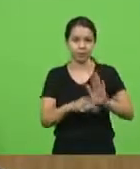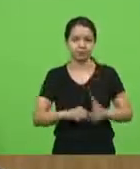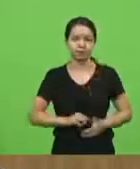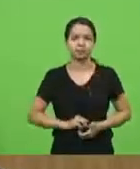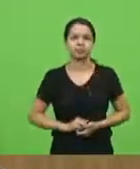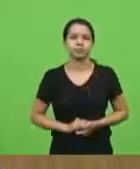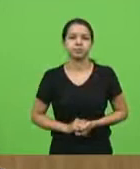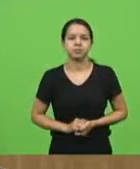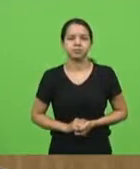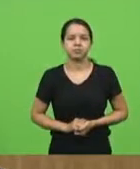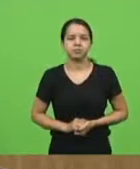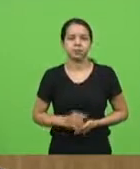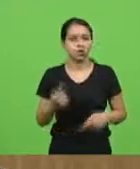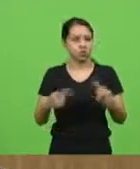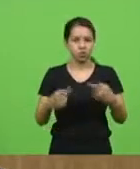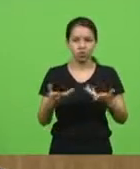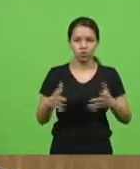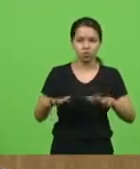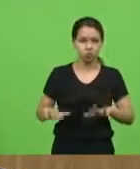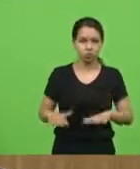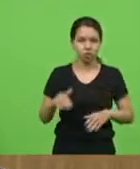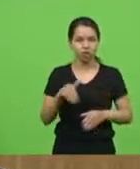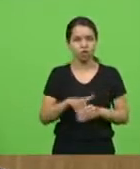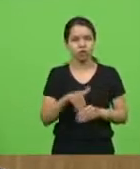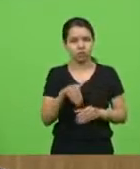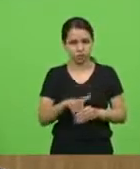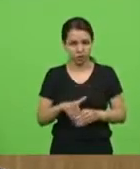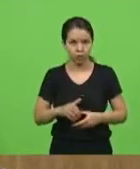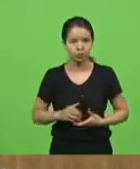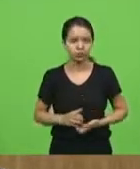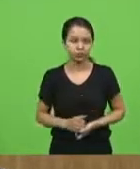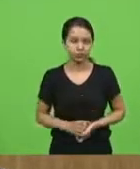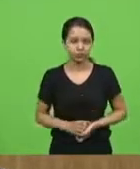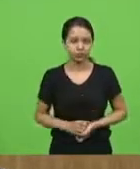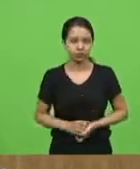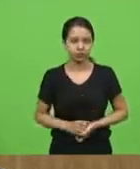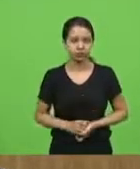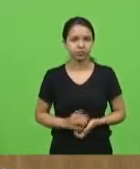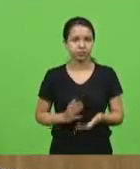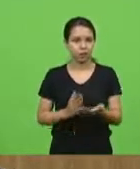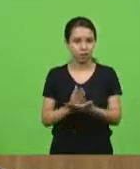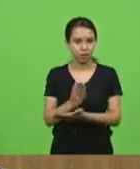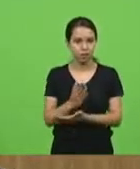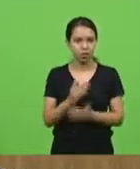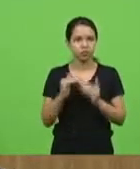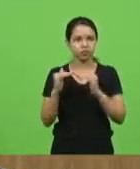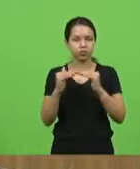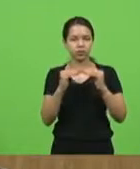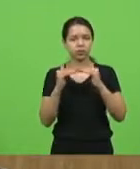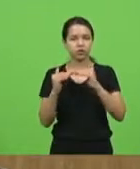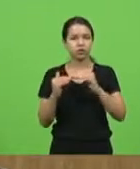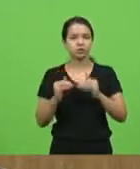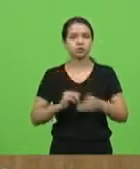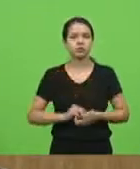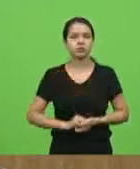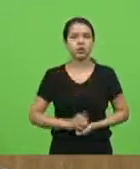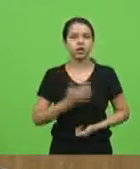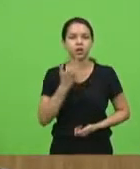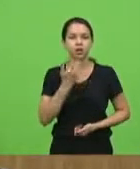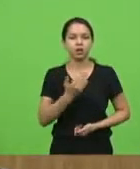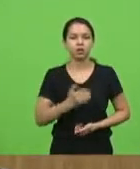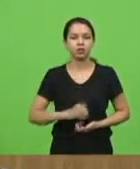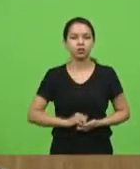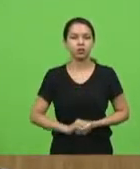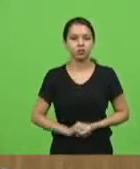Não, havendo mais quem queira discutir em votação, deputados que aprovam permanentes como se encontra. Aprovado por unanimidade, requerimentos.